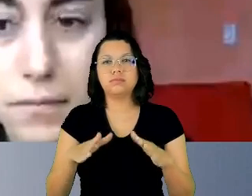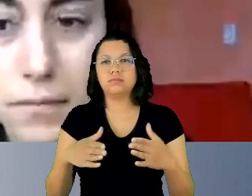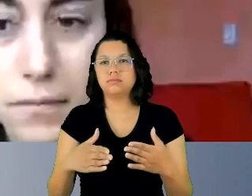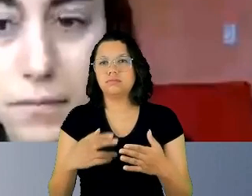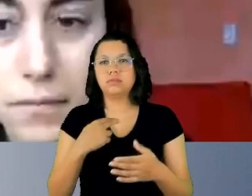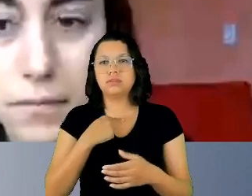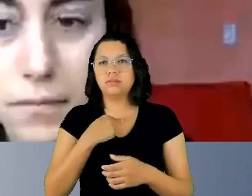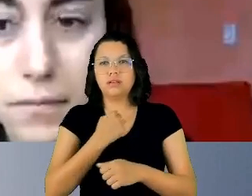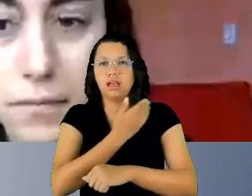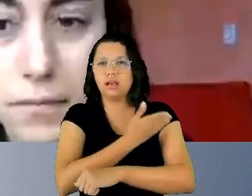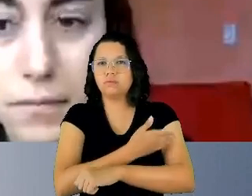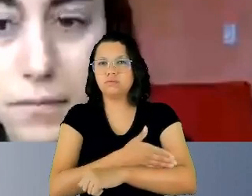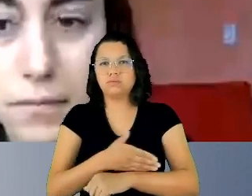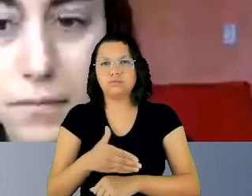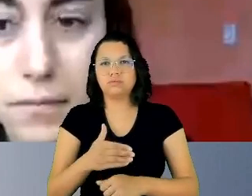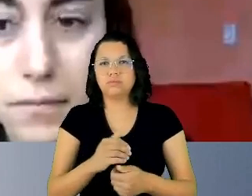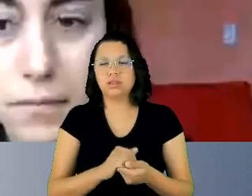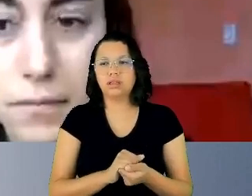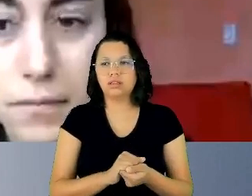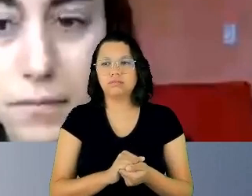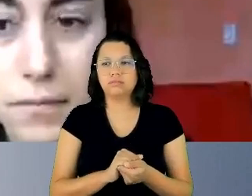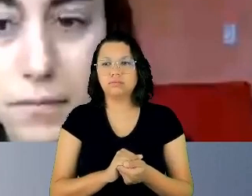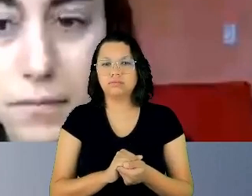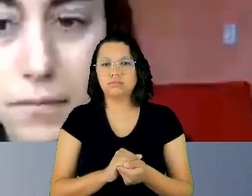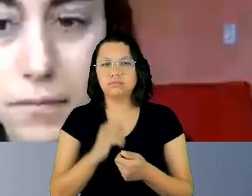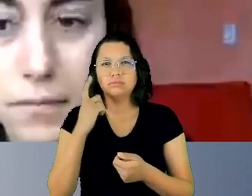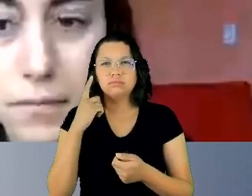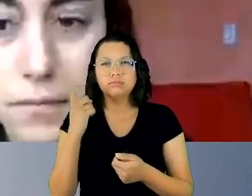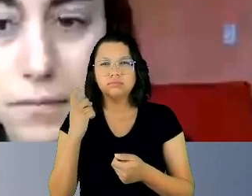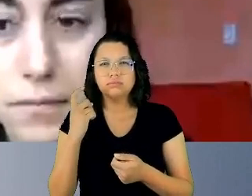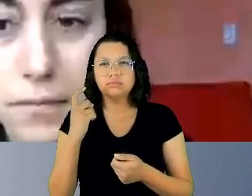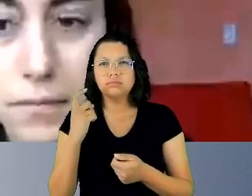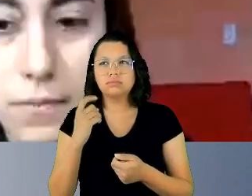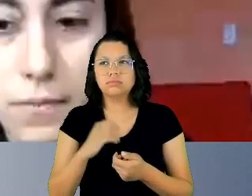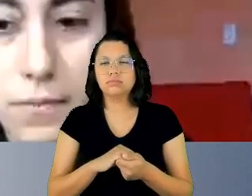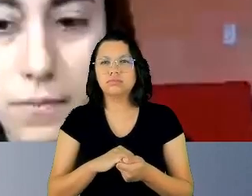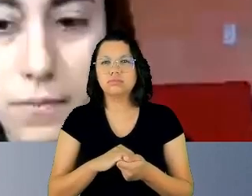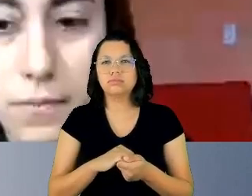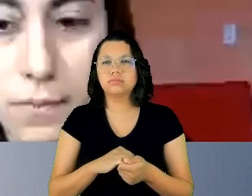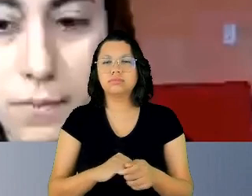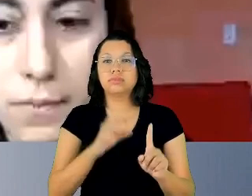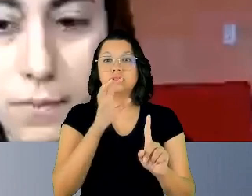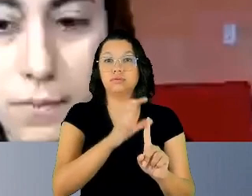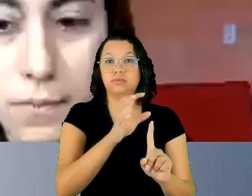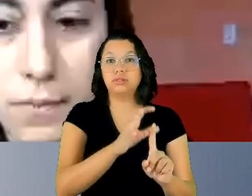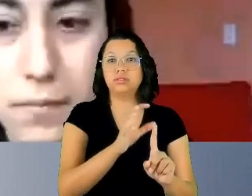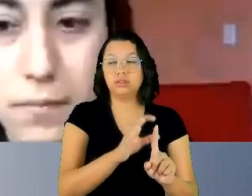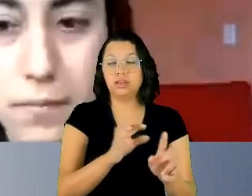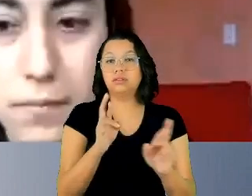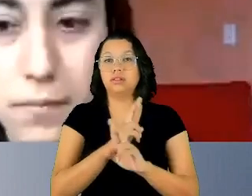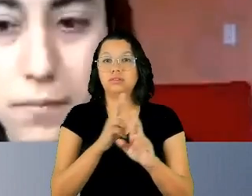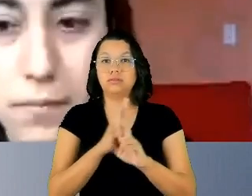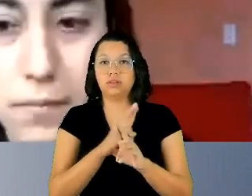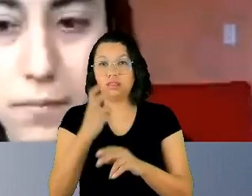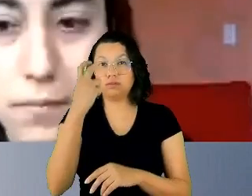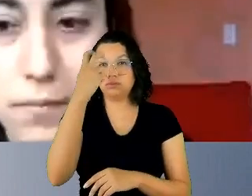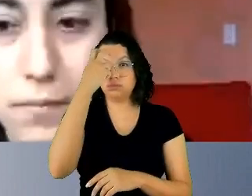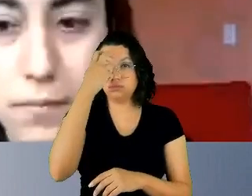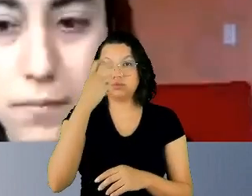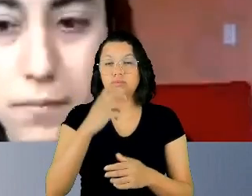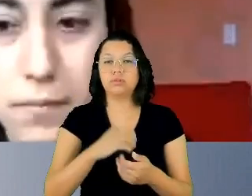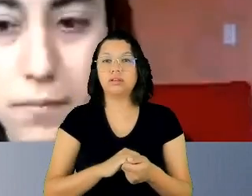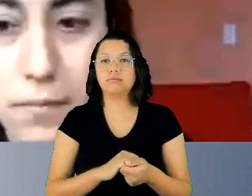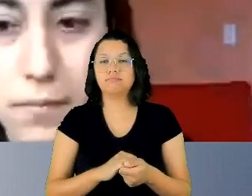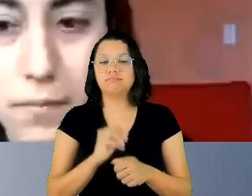ser influenciados por questões de natureza cultural a tratá-las